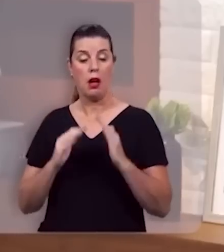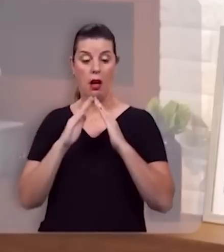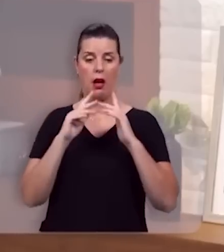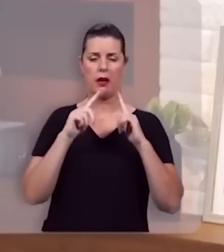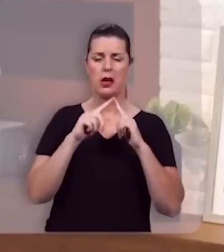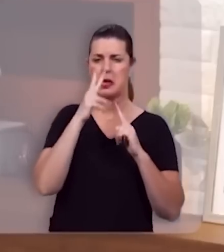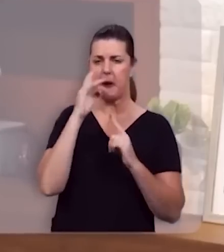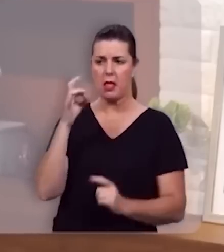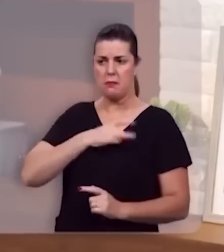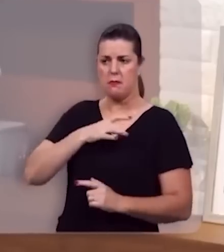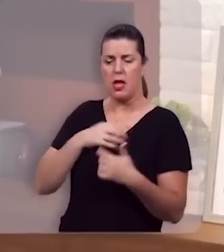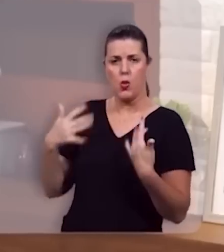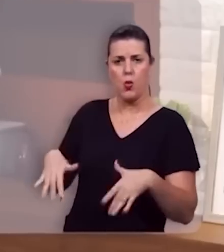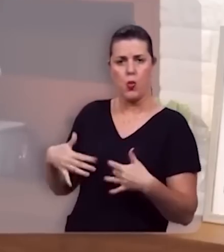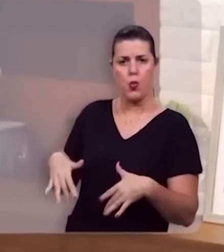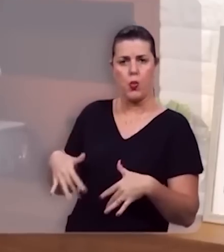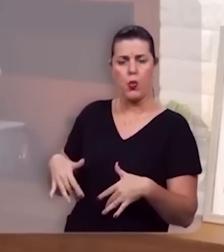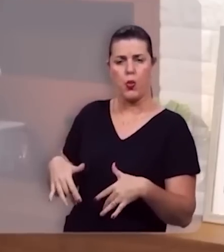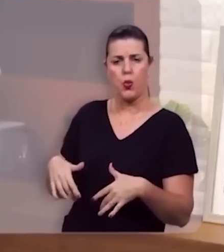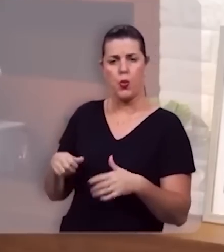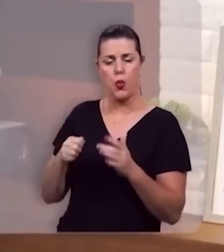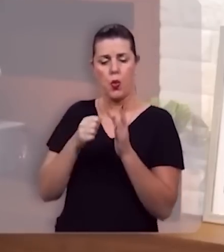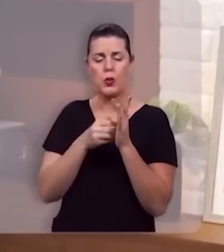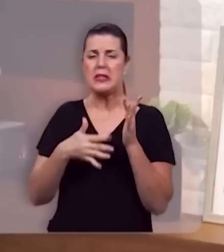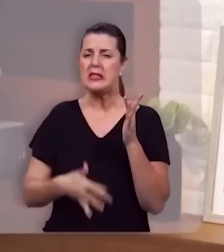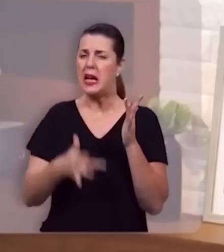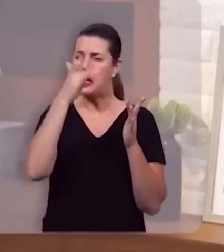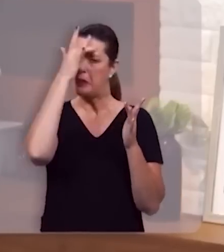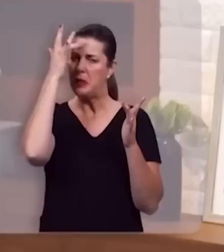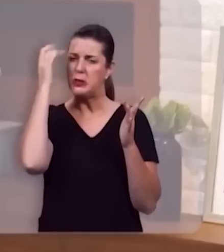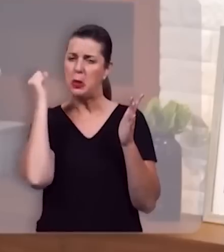acuada, o sangue dos mártires